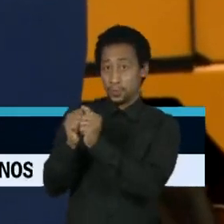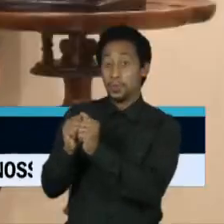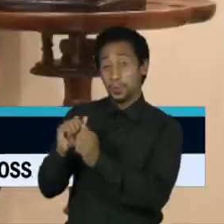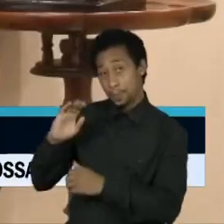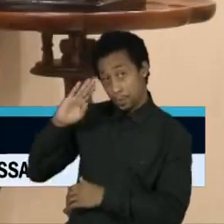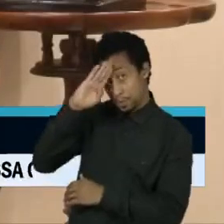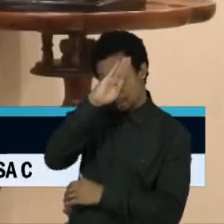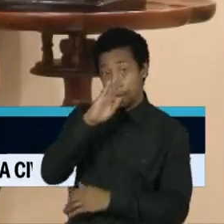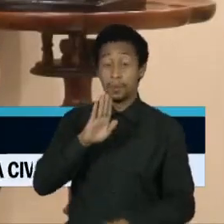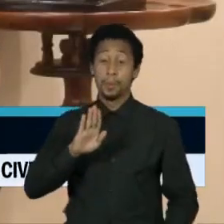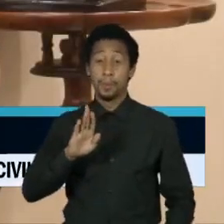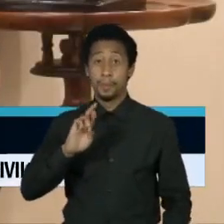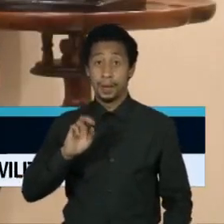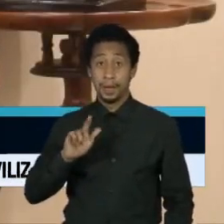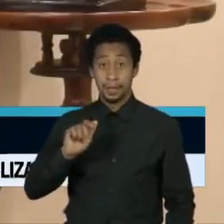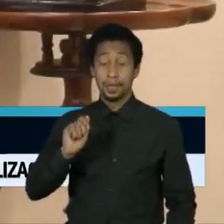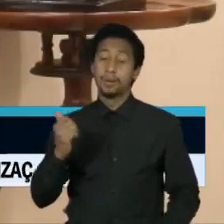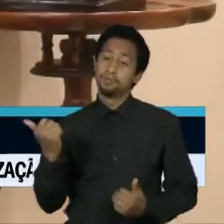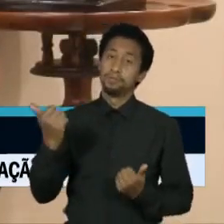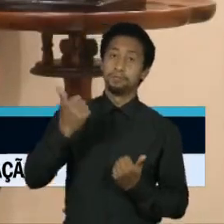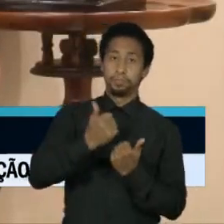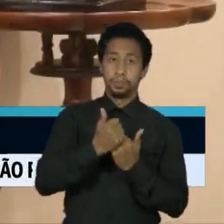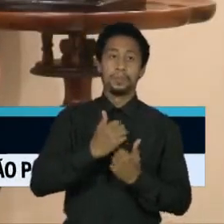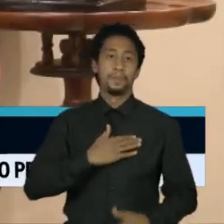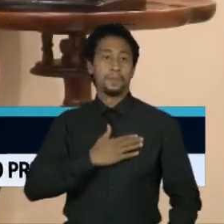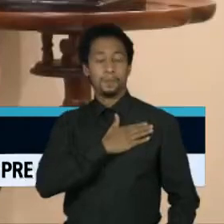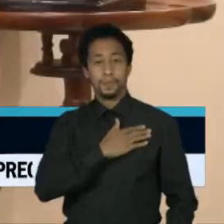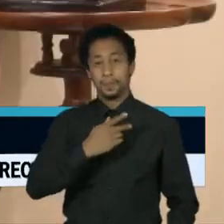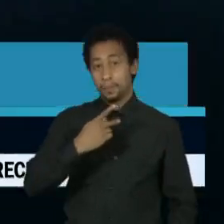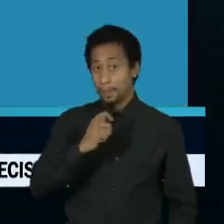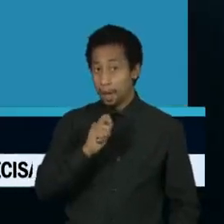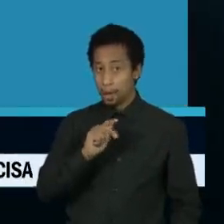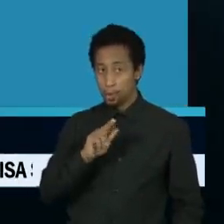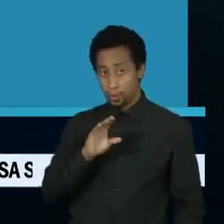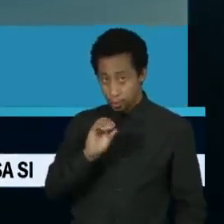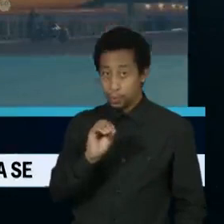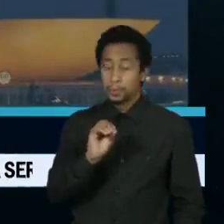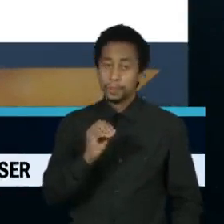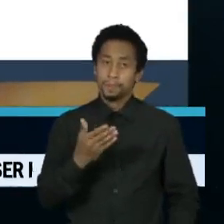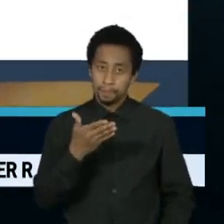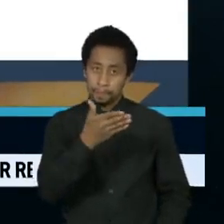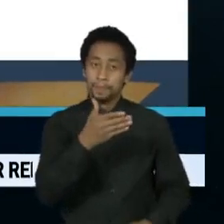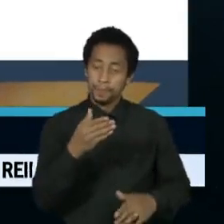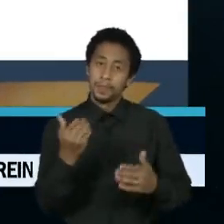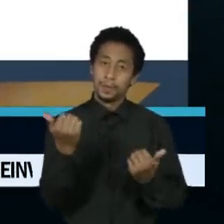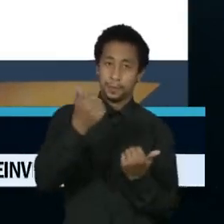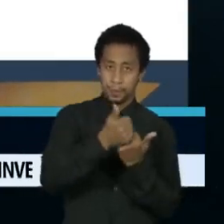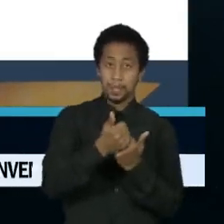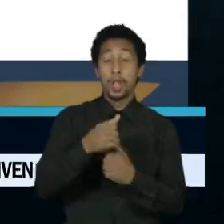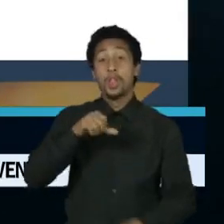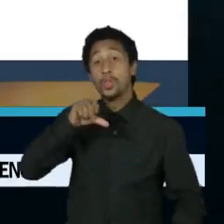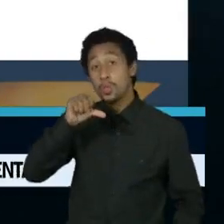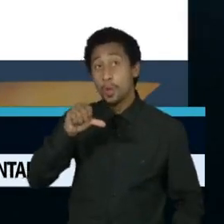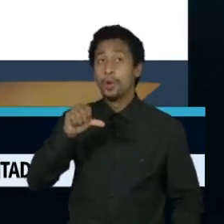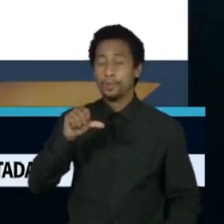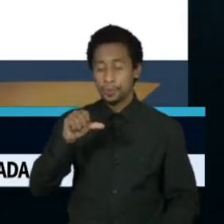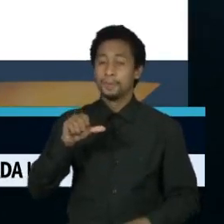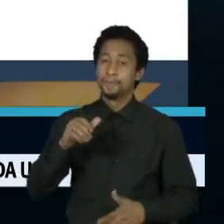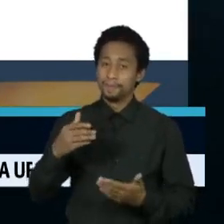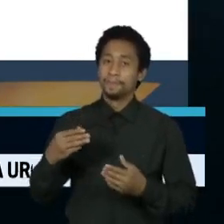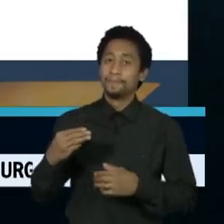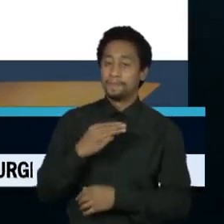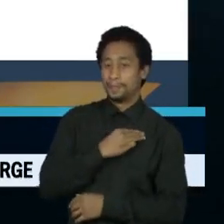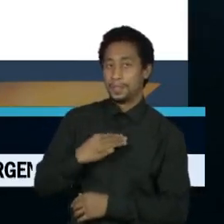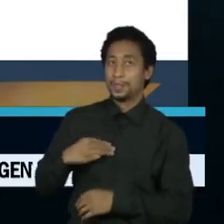Braga Neto, assume o general do exército, Paulo Sérgio Nogueira de Oliveira. Outros nove ministros também deixaram o governo.